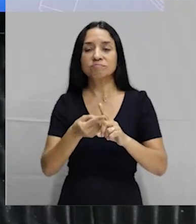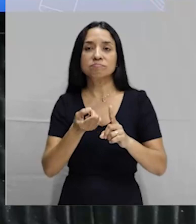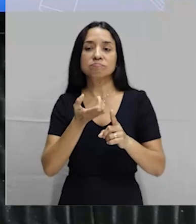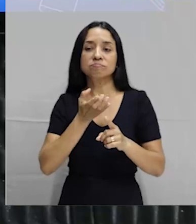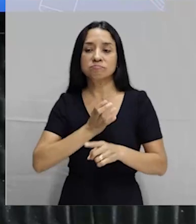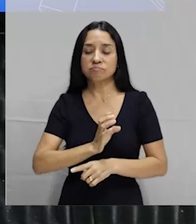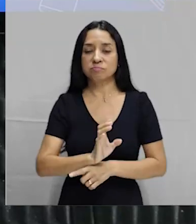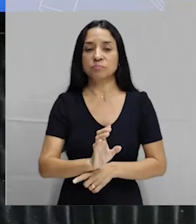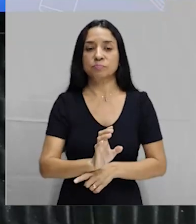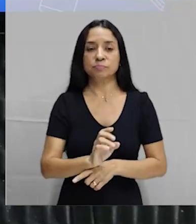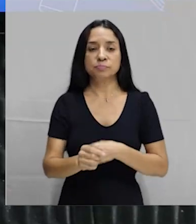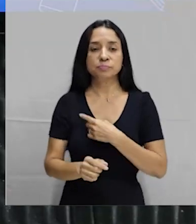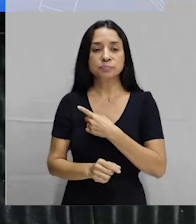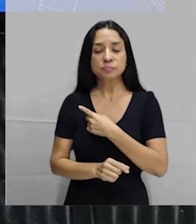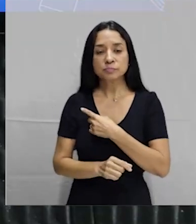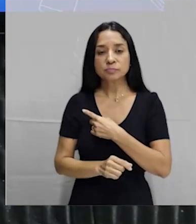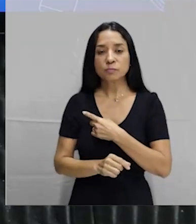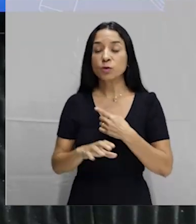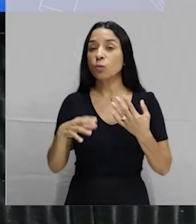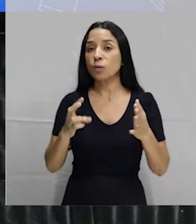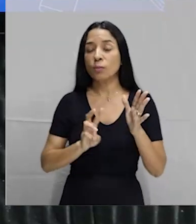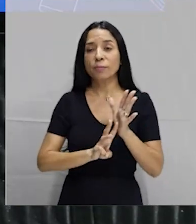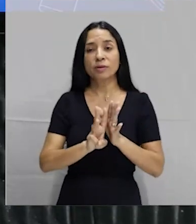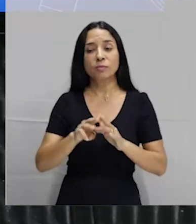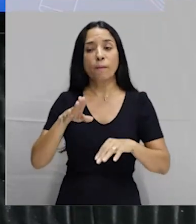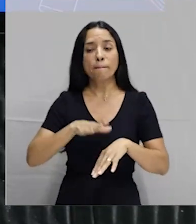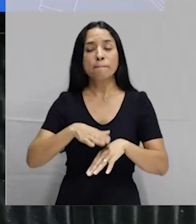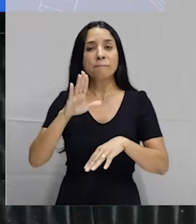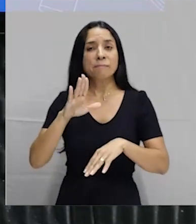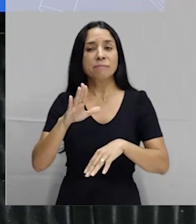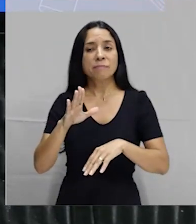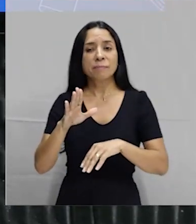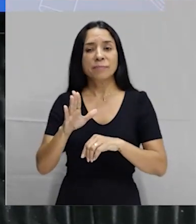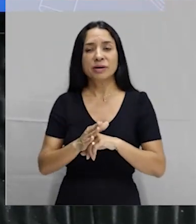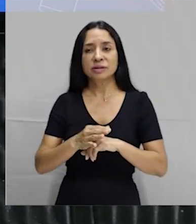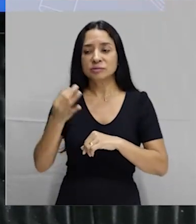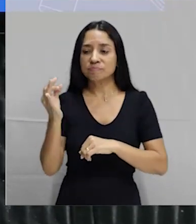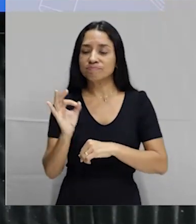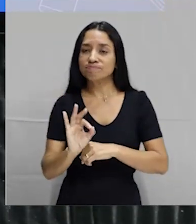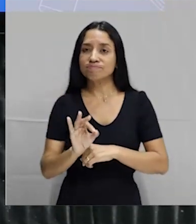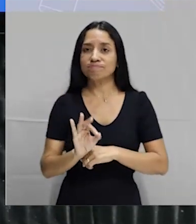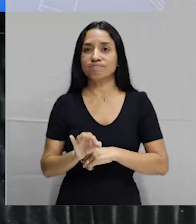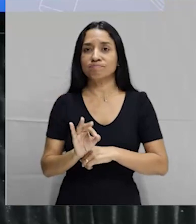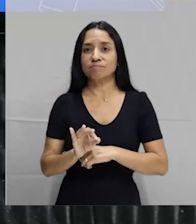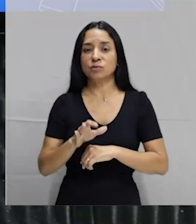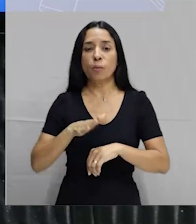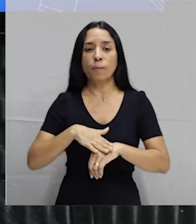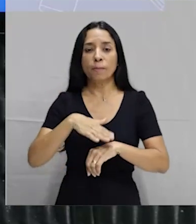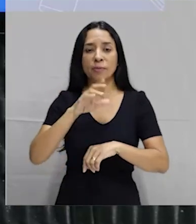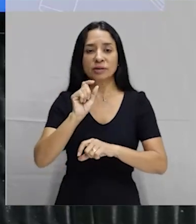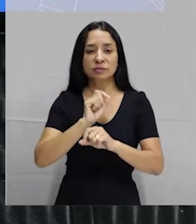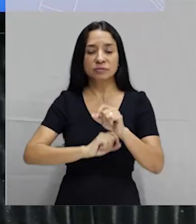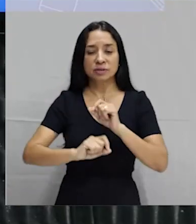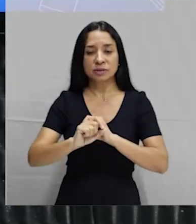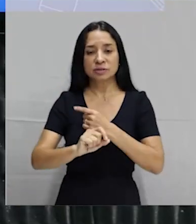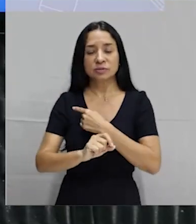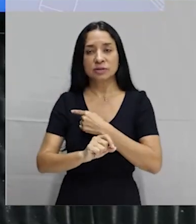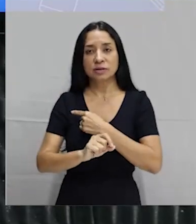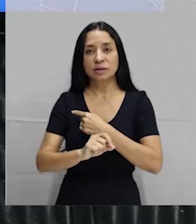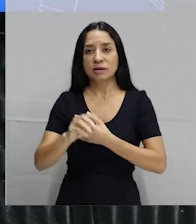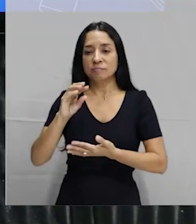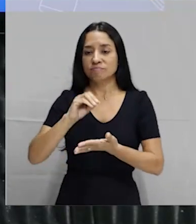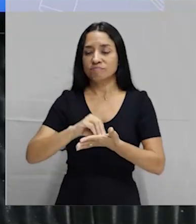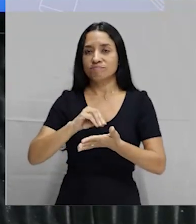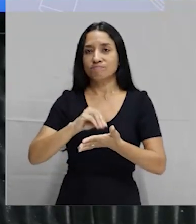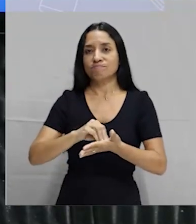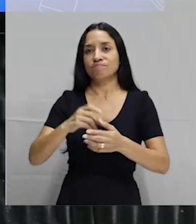eficaz? Eu estou aqui para dizer para vocês qual é o método mais eficaz que evita a gravidez. O método mais eficaz, pessoal, é a